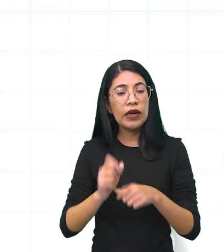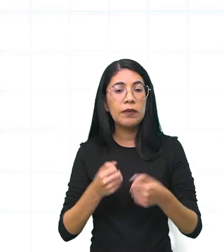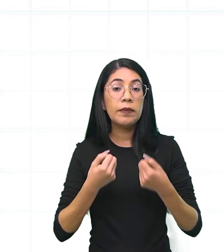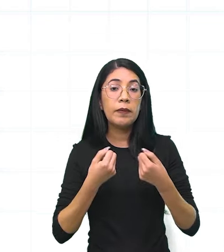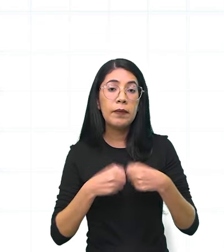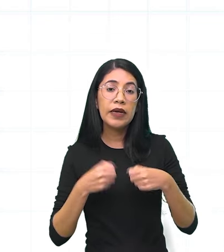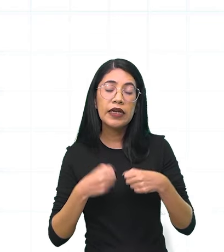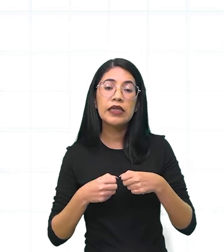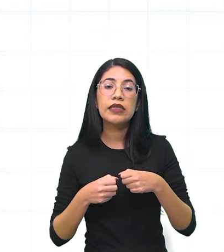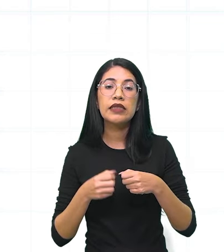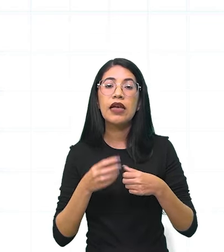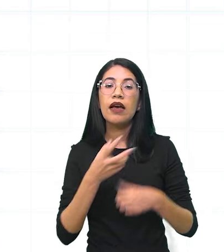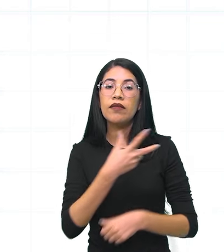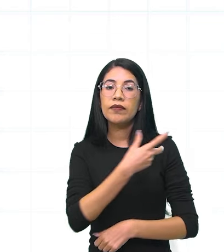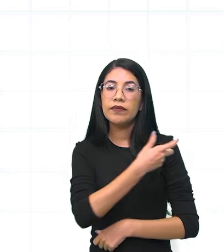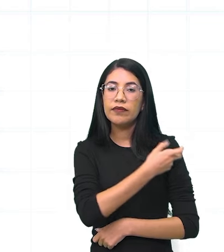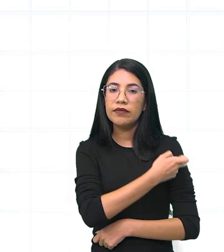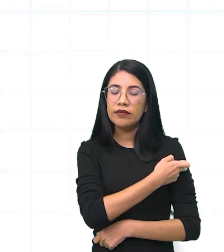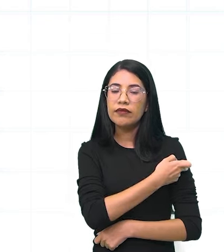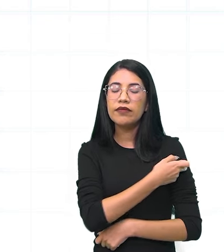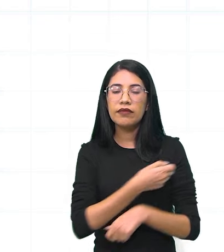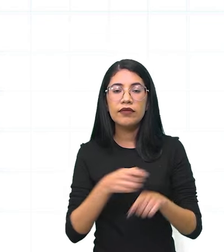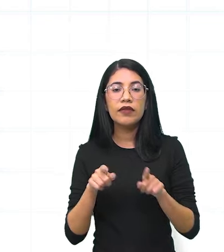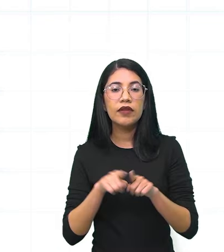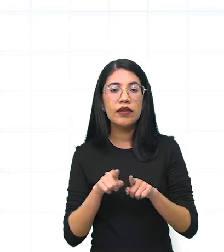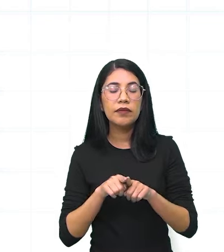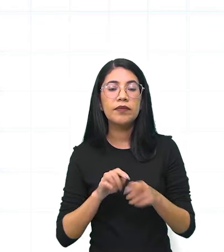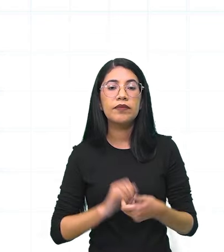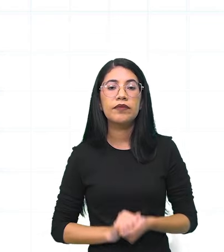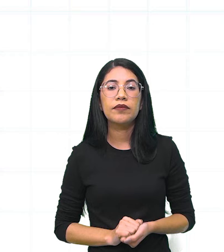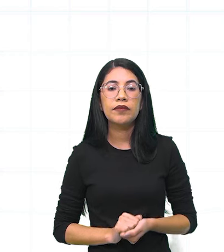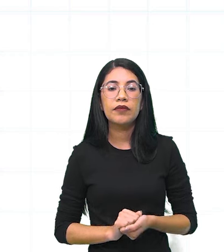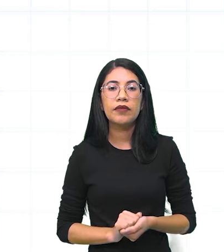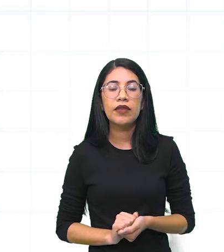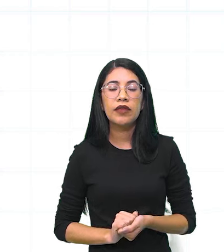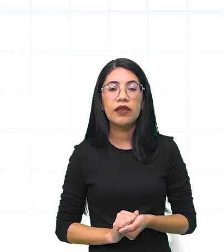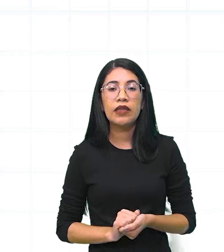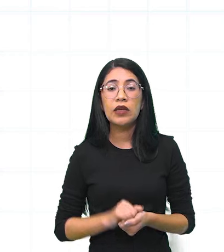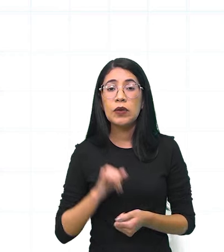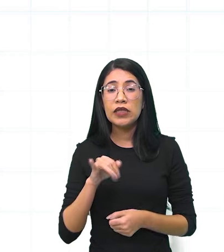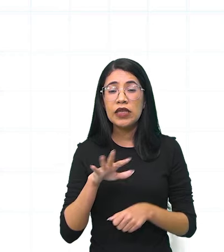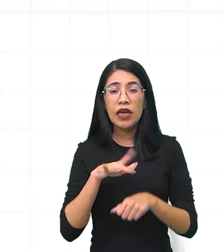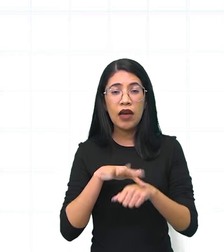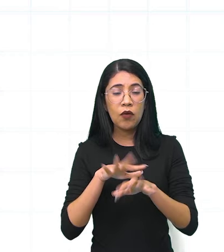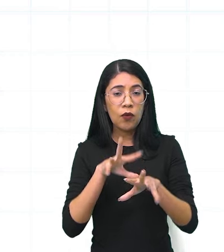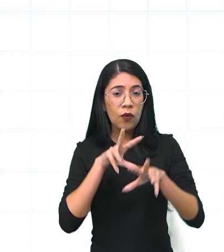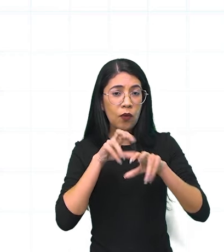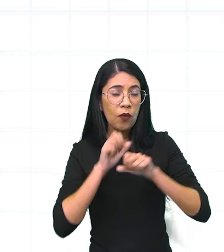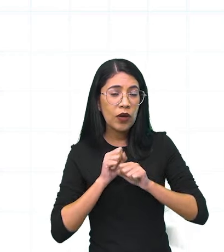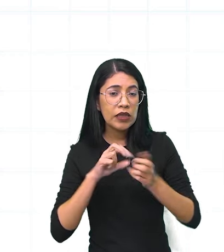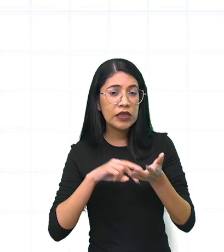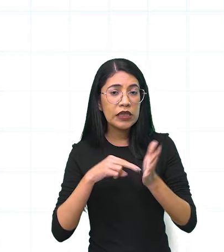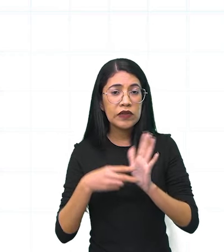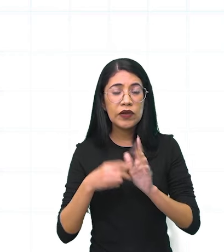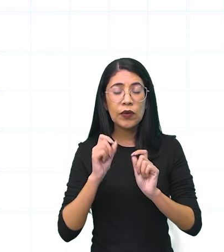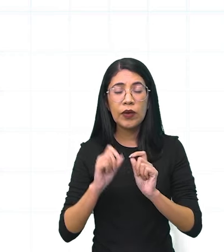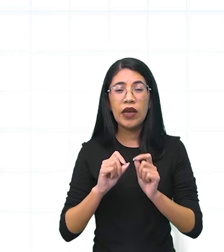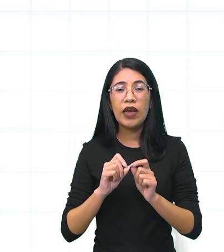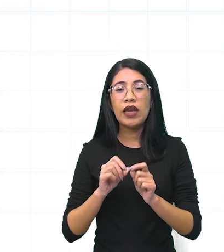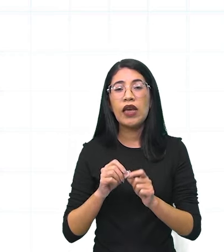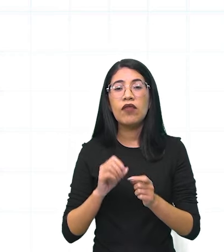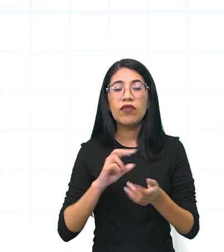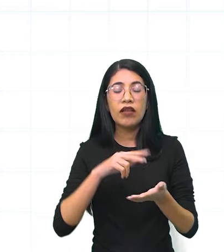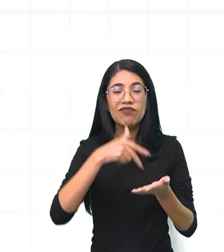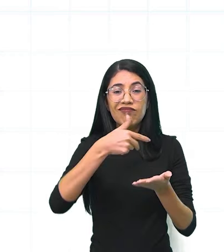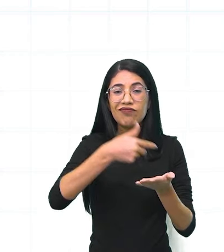do quê? Da vacina. Pegar uma delas pode significar passar os dias de